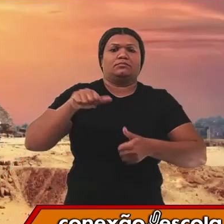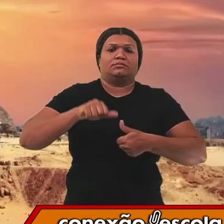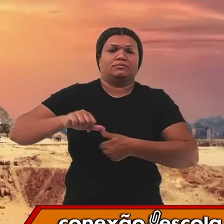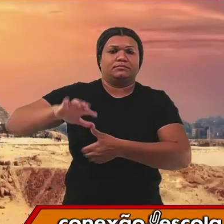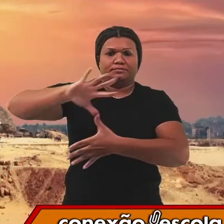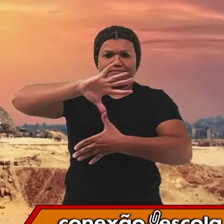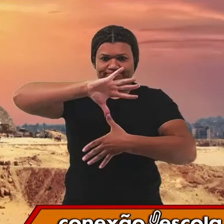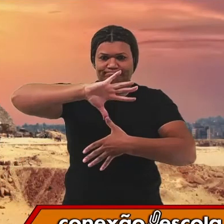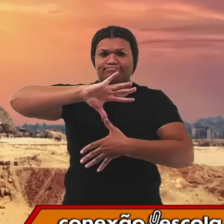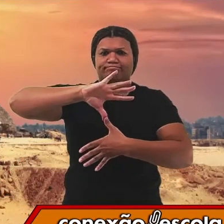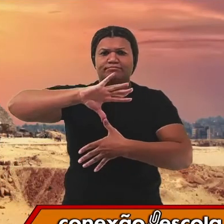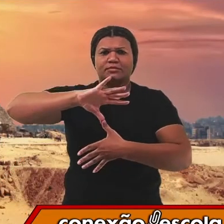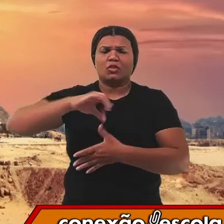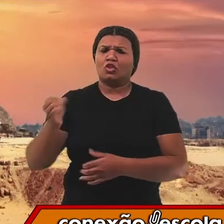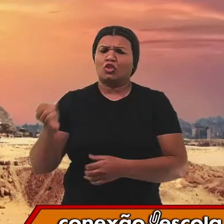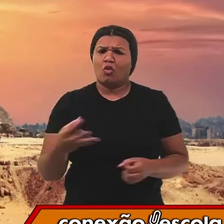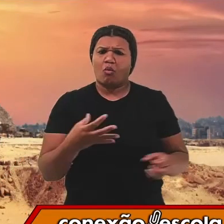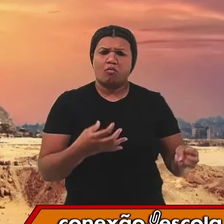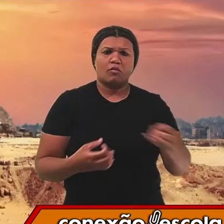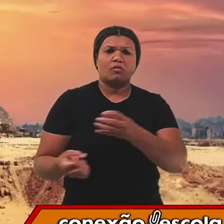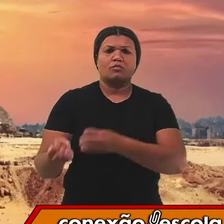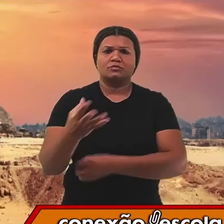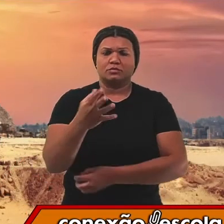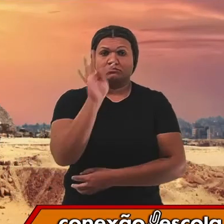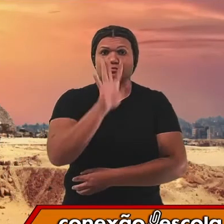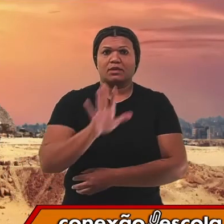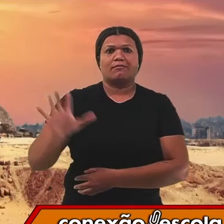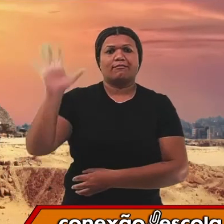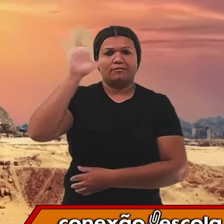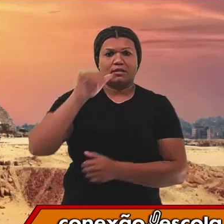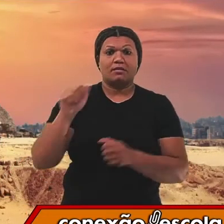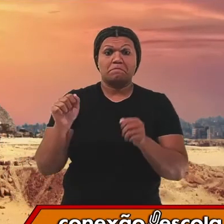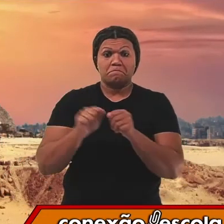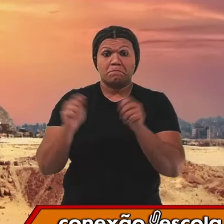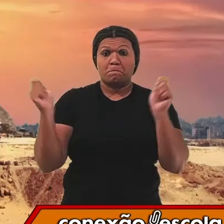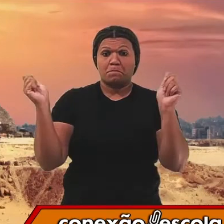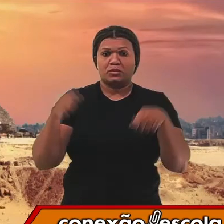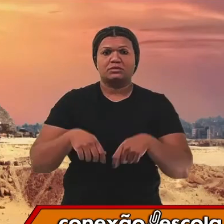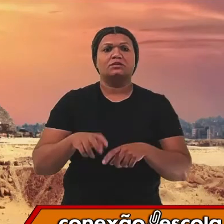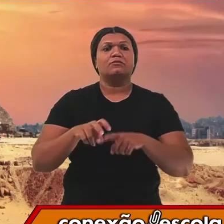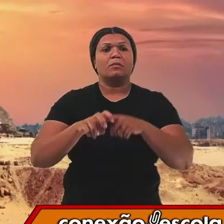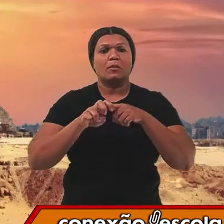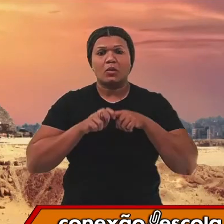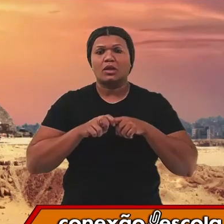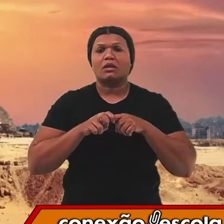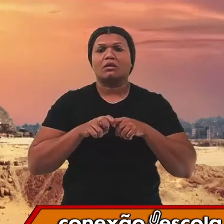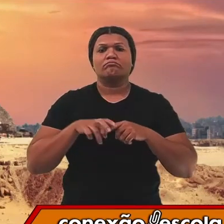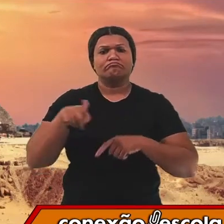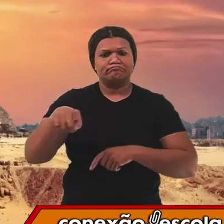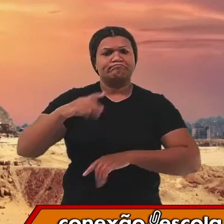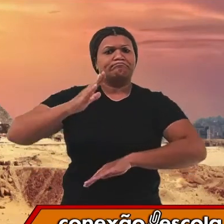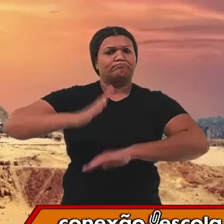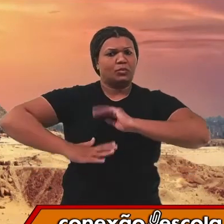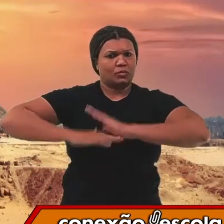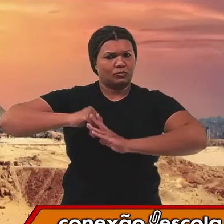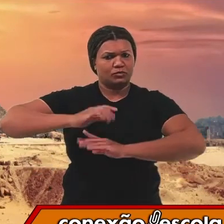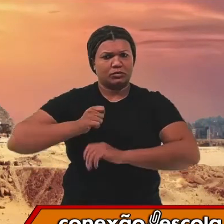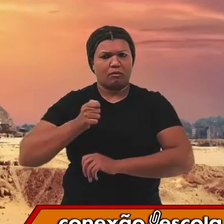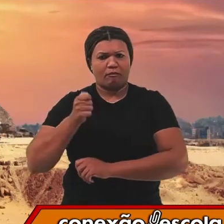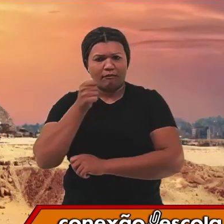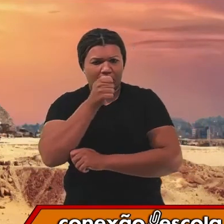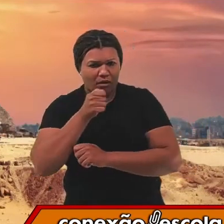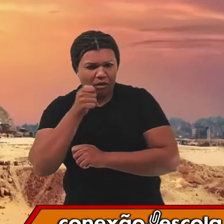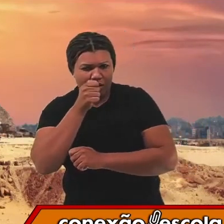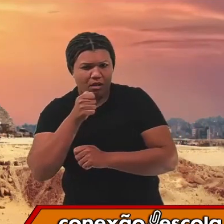novas teorias só foram possíveis graças às pesquisas e descobertas promovidas pela arqueóloga Niede